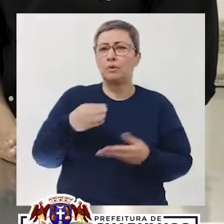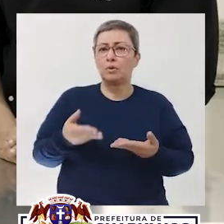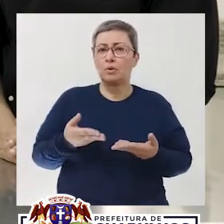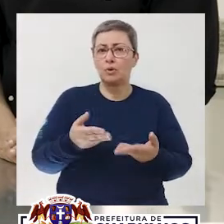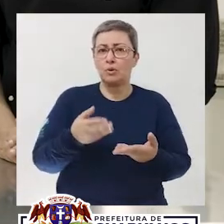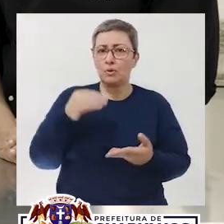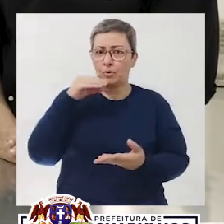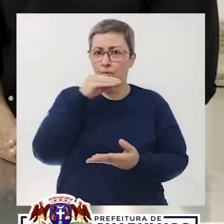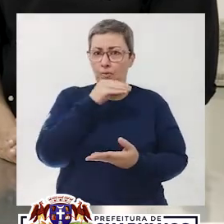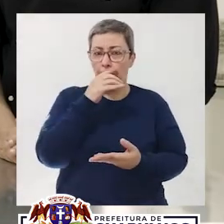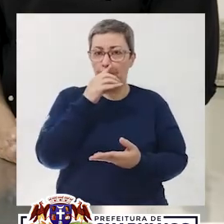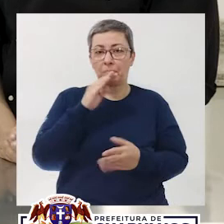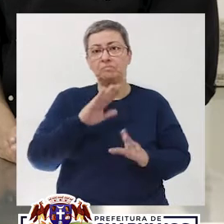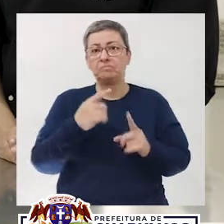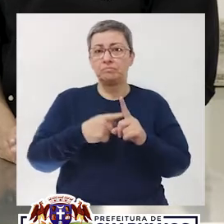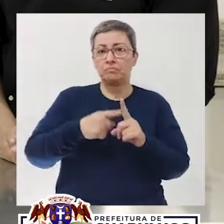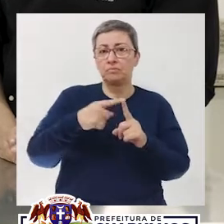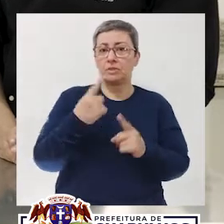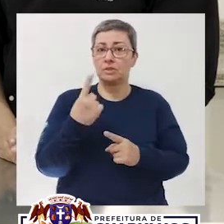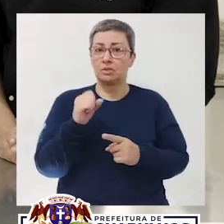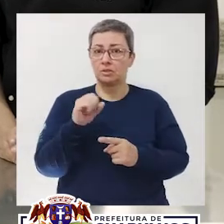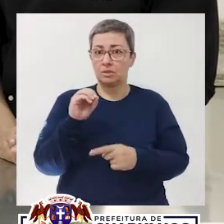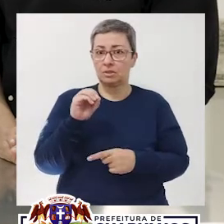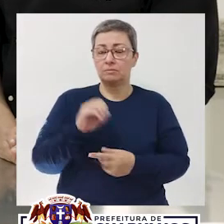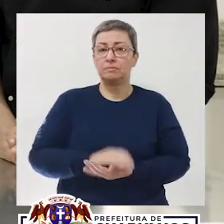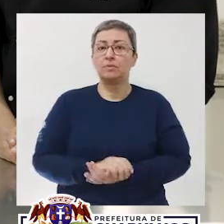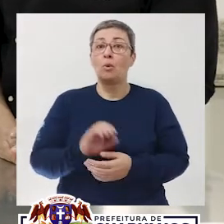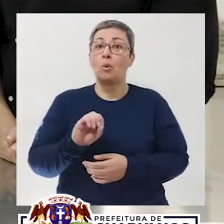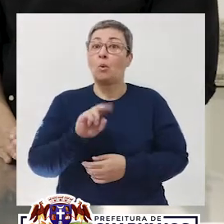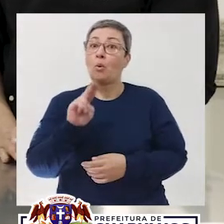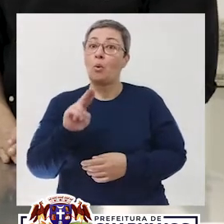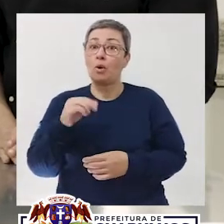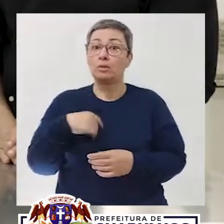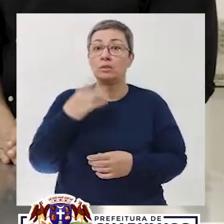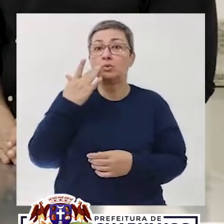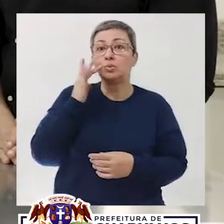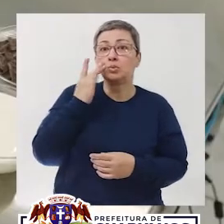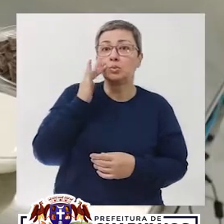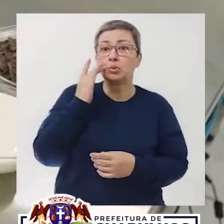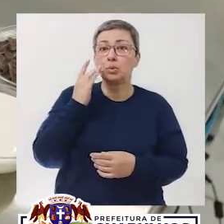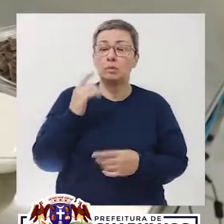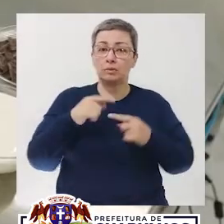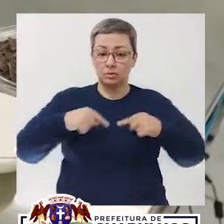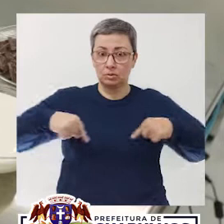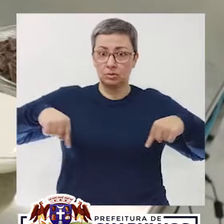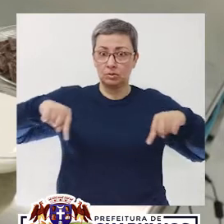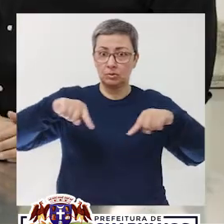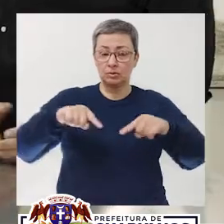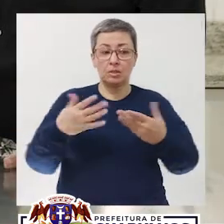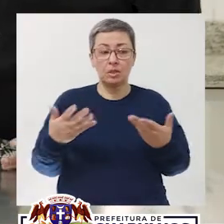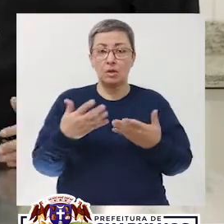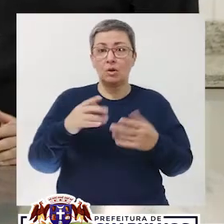minutinhos ao forno. A quantos graus? 180 graus. Ou até dourar a lateral